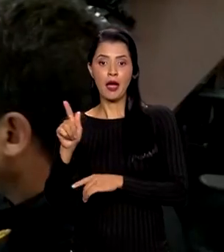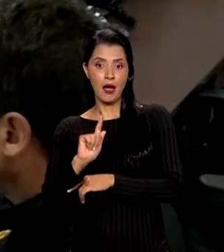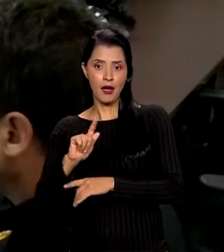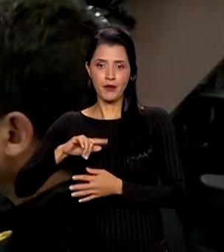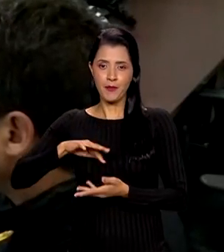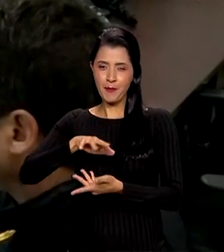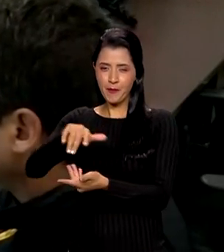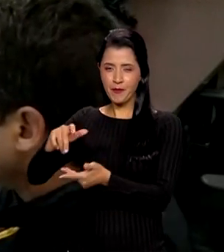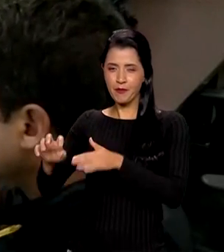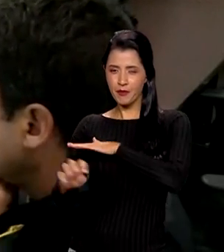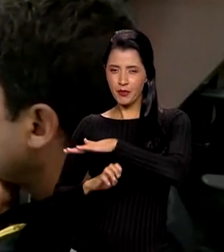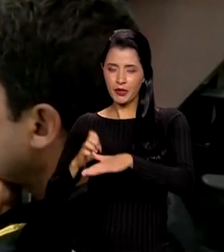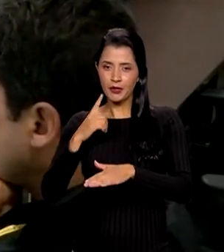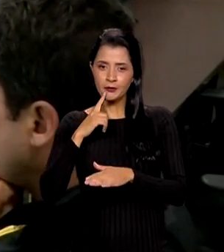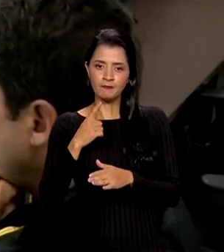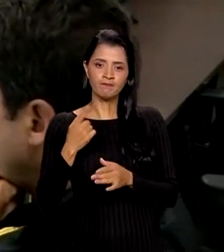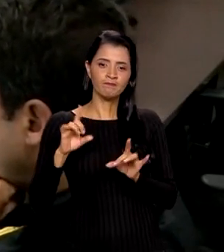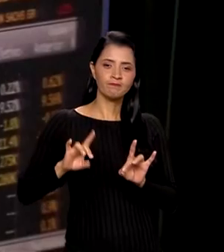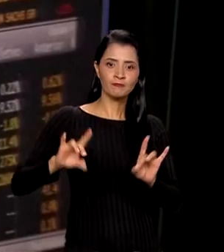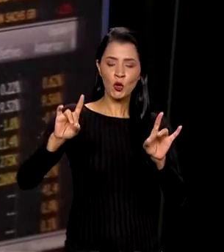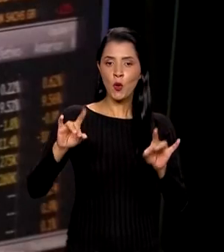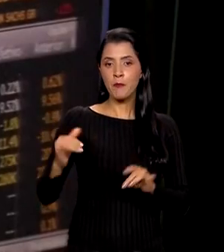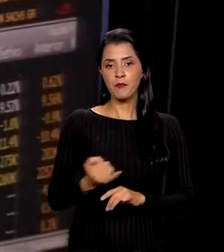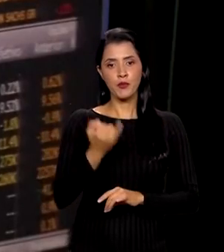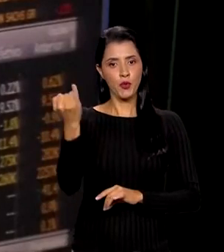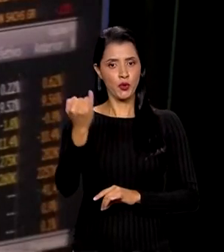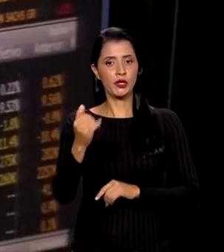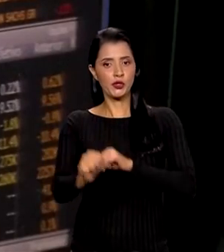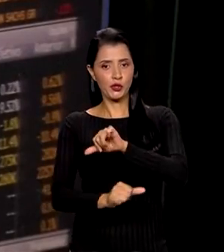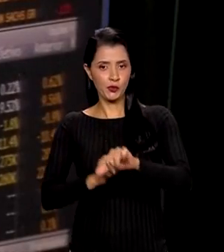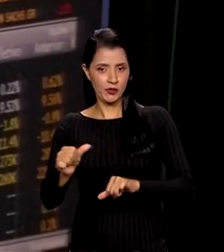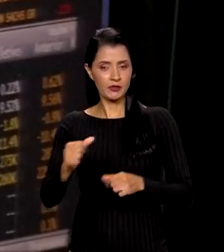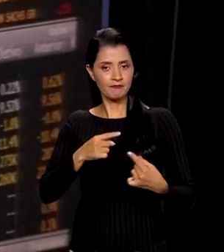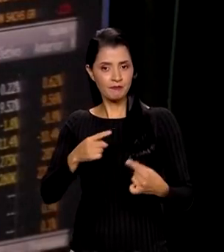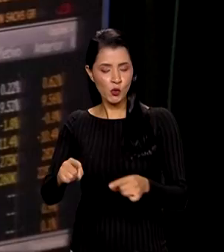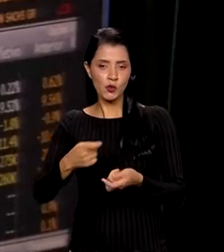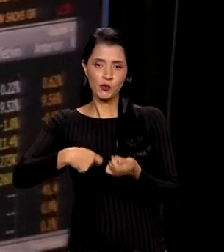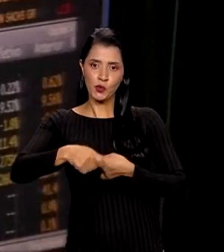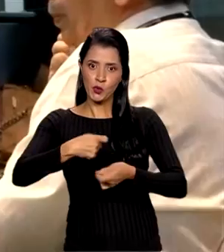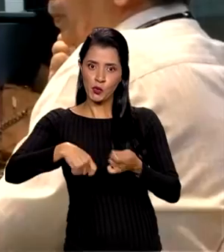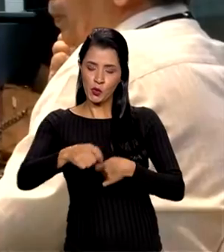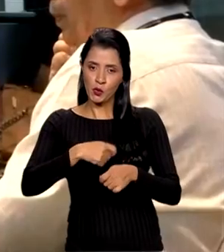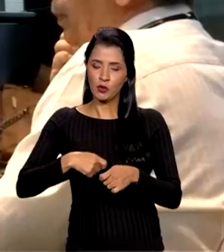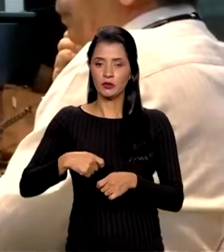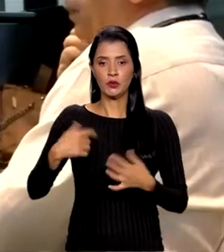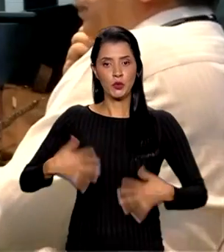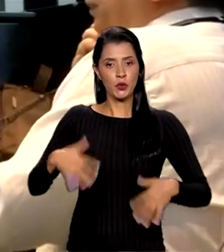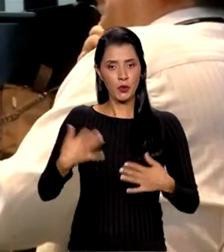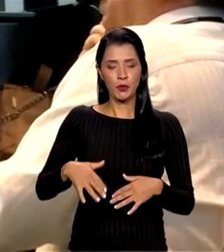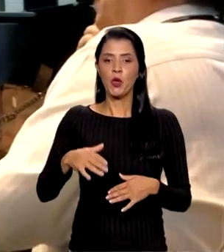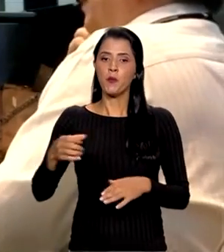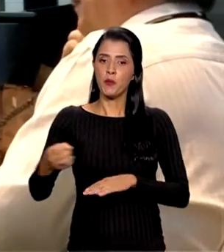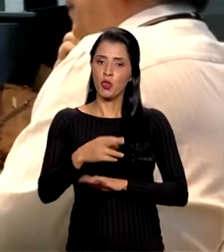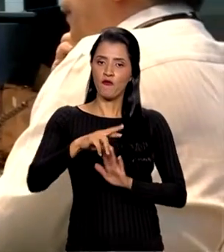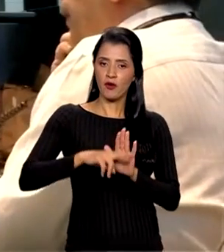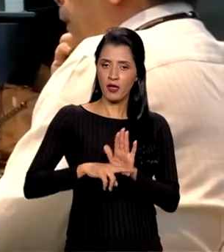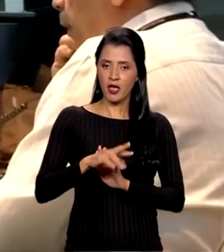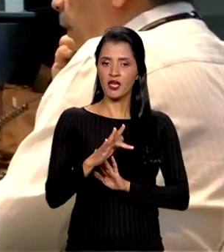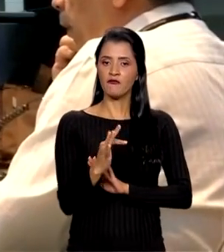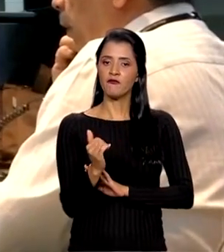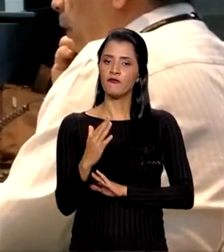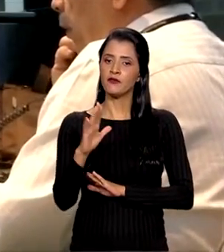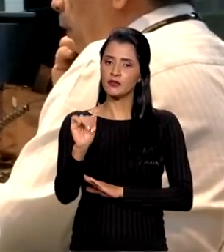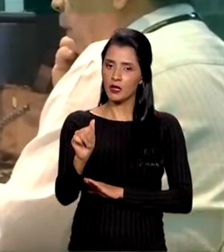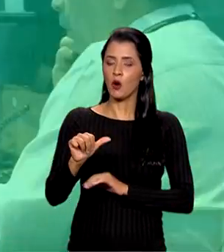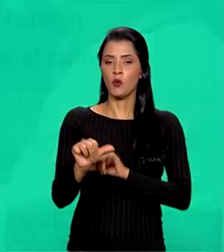destacou importantes reformas do governo federal para enfrentar os desafios econômicos e fiscais, como a nova regra fiscal e a